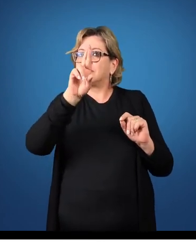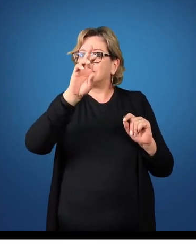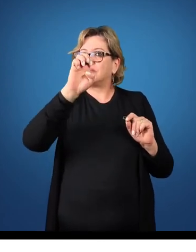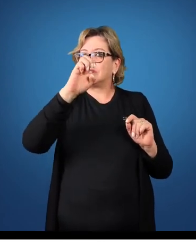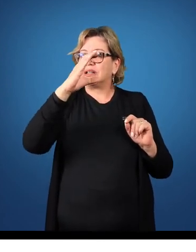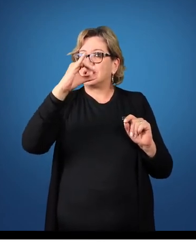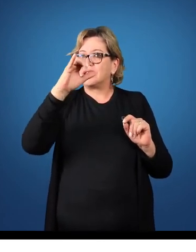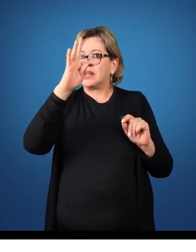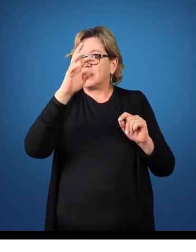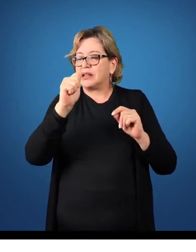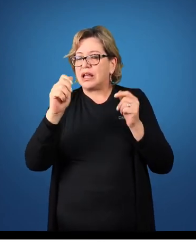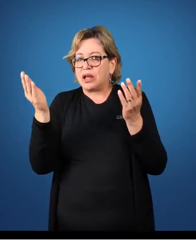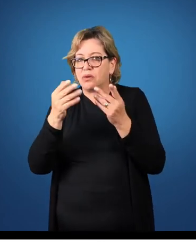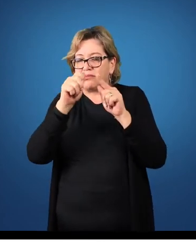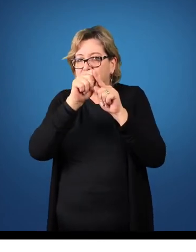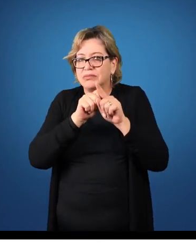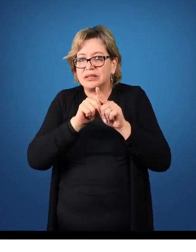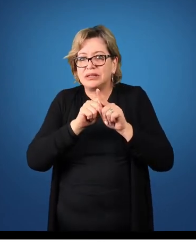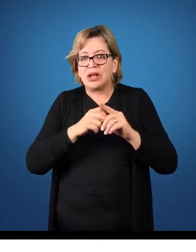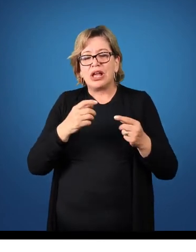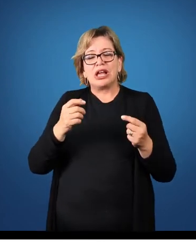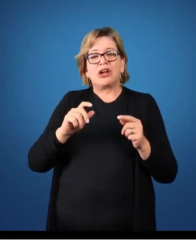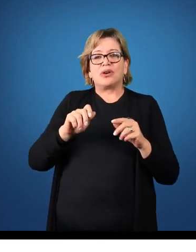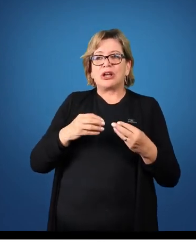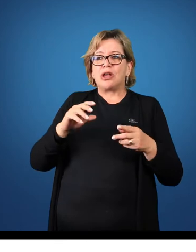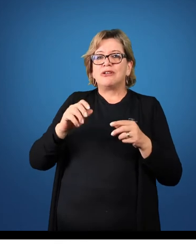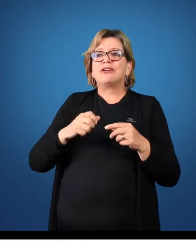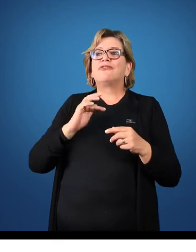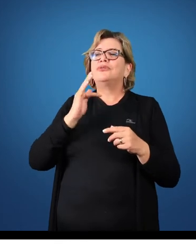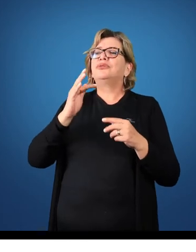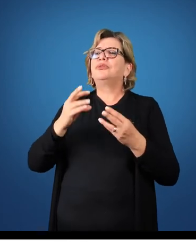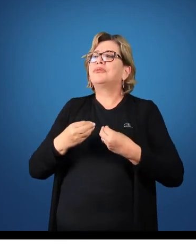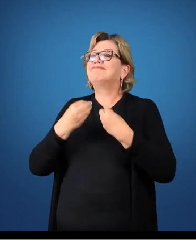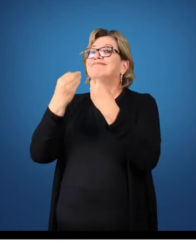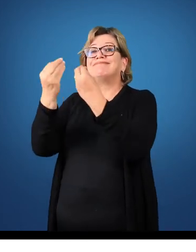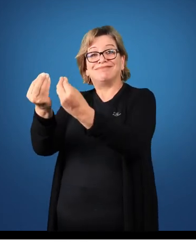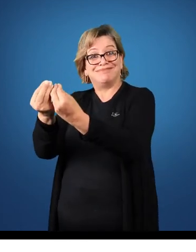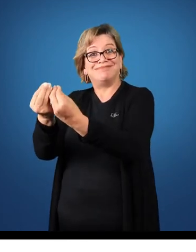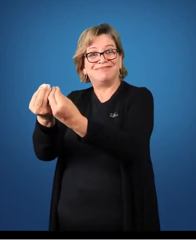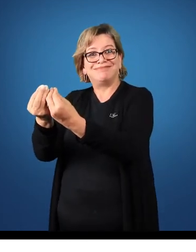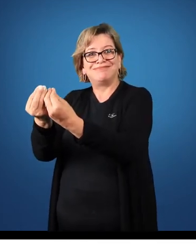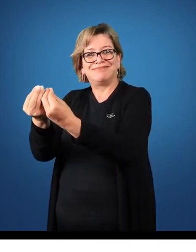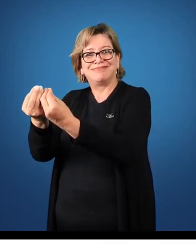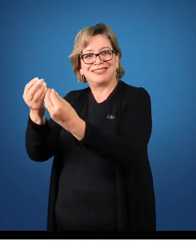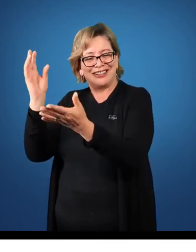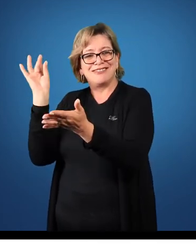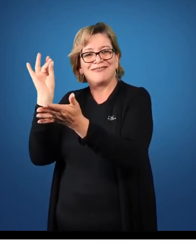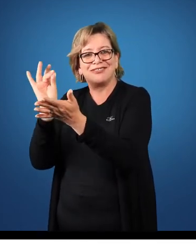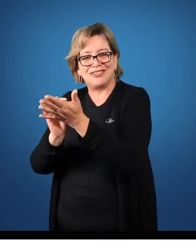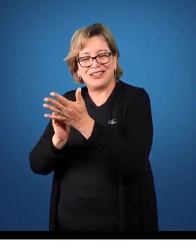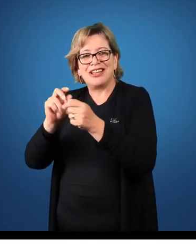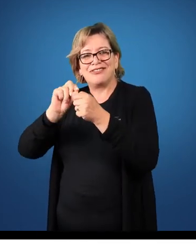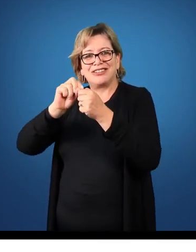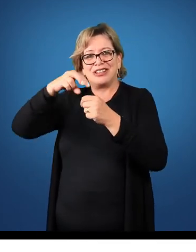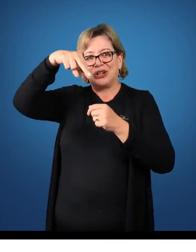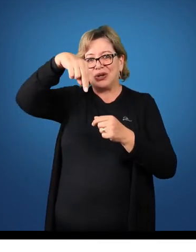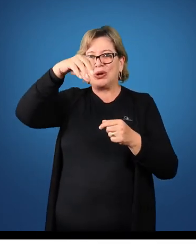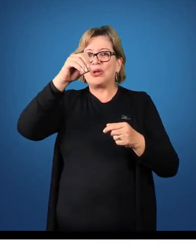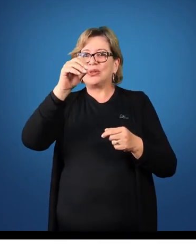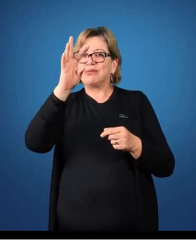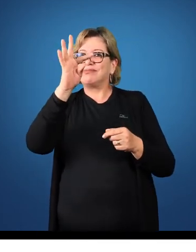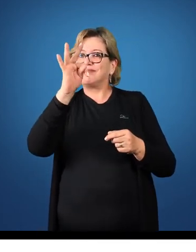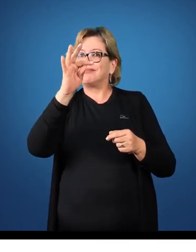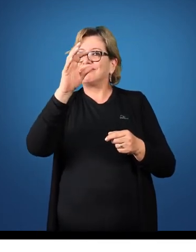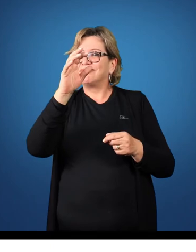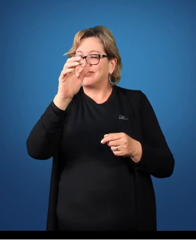neste período. Quando eu entregar o produto para o meu cliente, fazer a nota fiscal de entrega desse